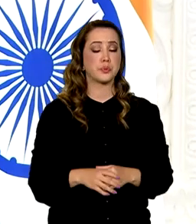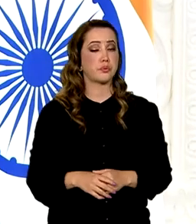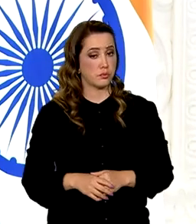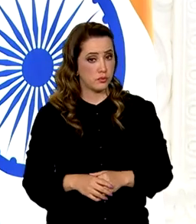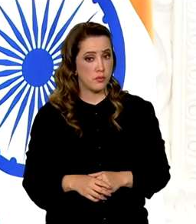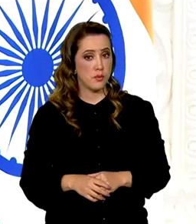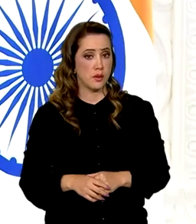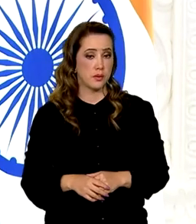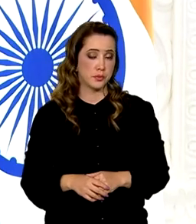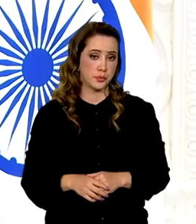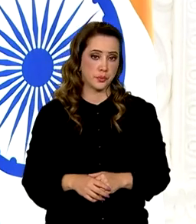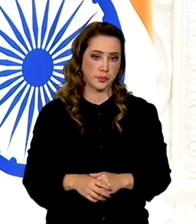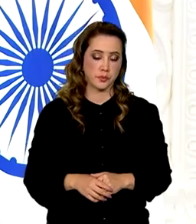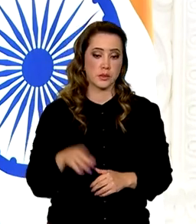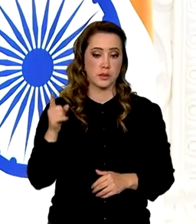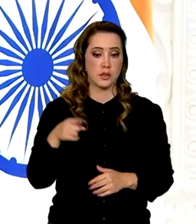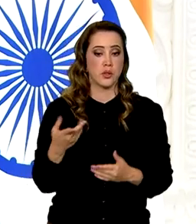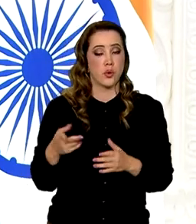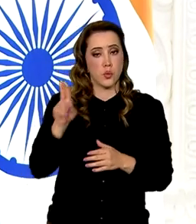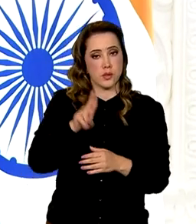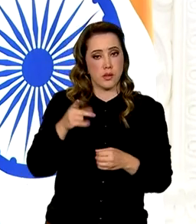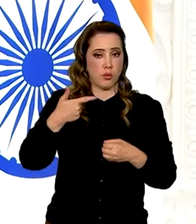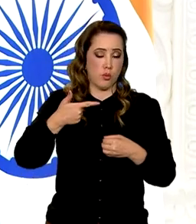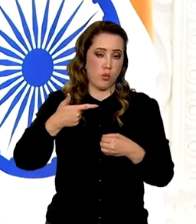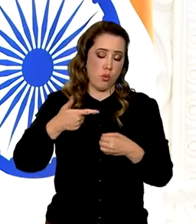estufa pelo derivado de petróleo. Música Música Música Música